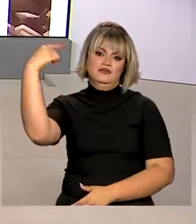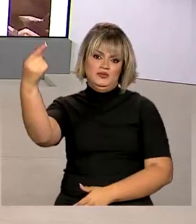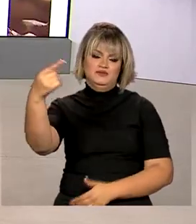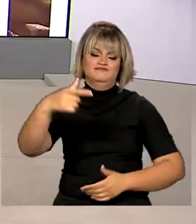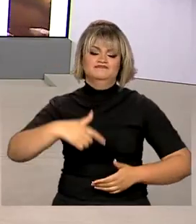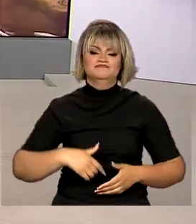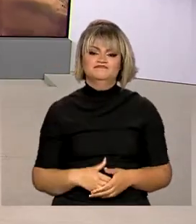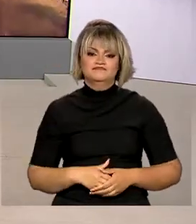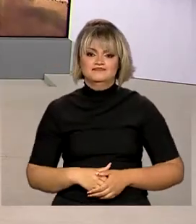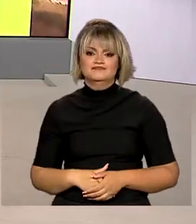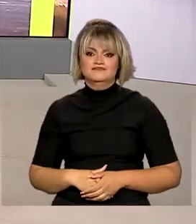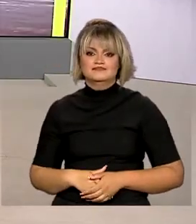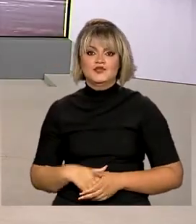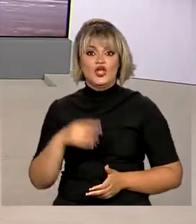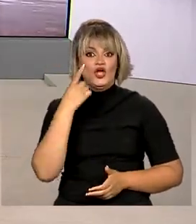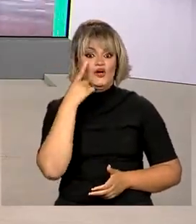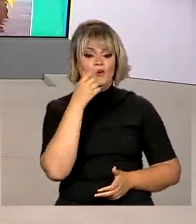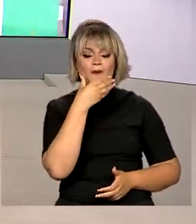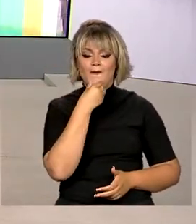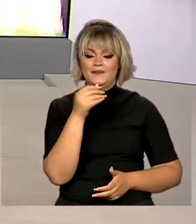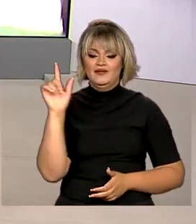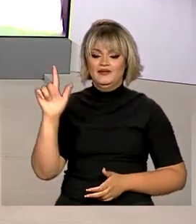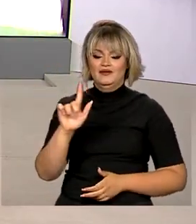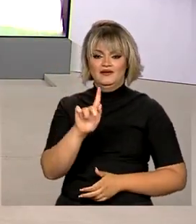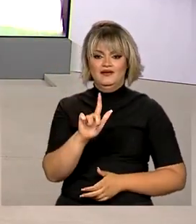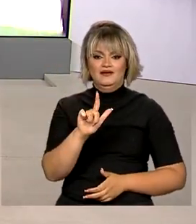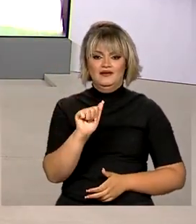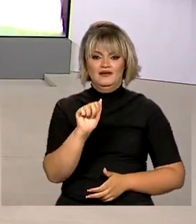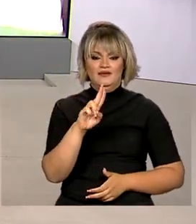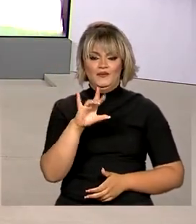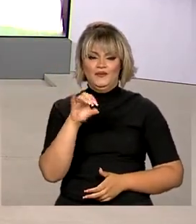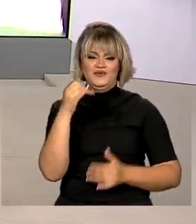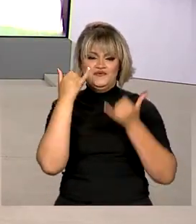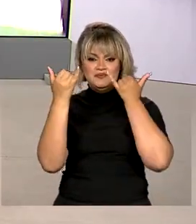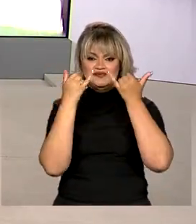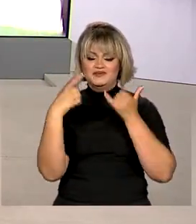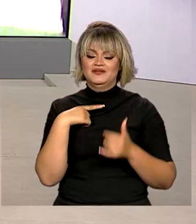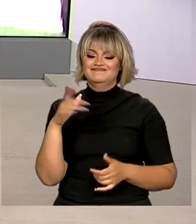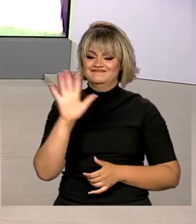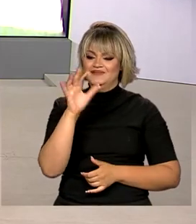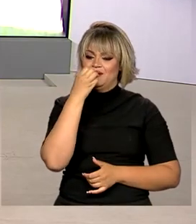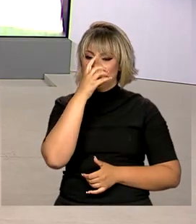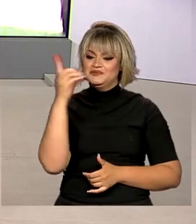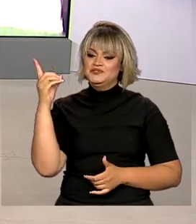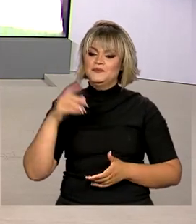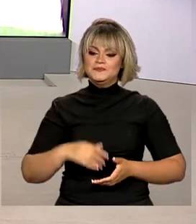a reaplicação do exame. Vamos falar com Glauco de Queiroz? Ele tem as informações pra gente. Oi Glauco, bom dia.